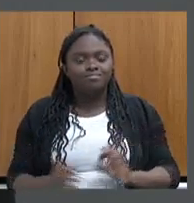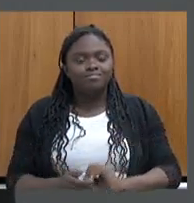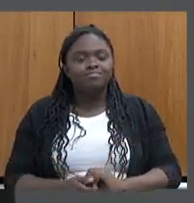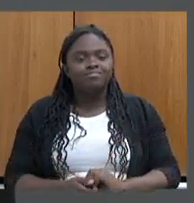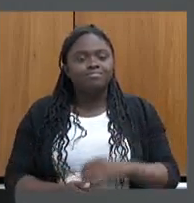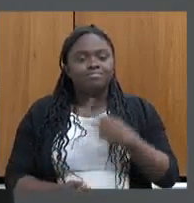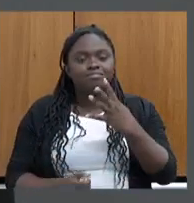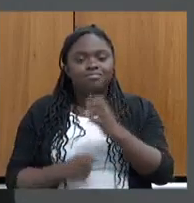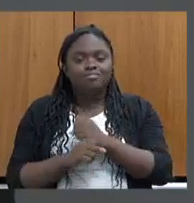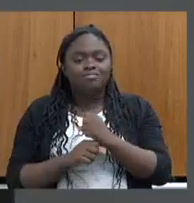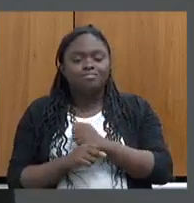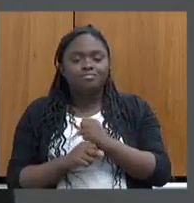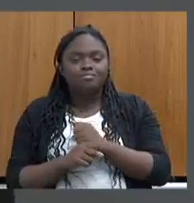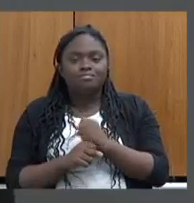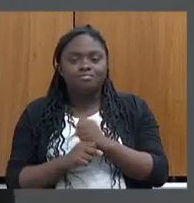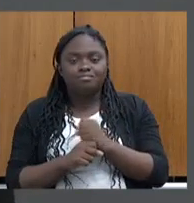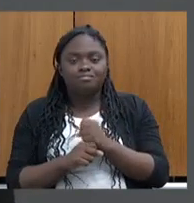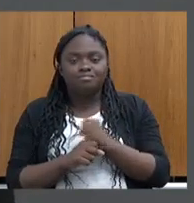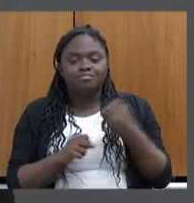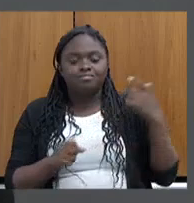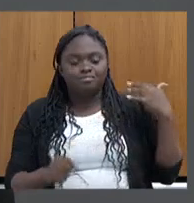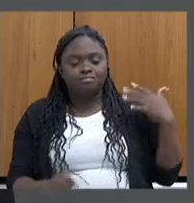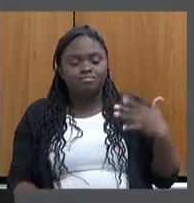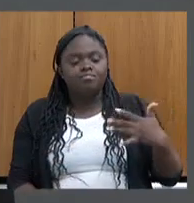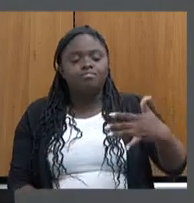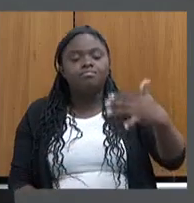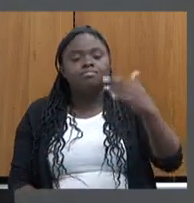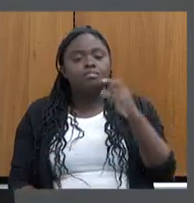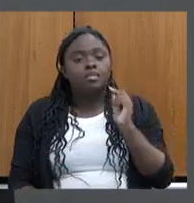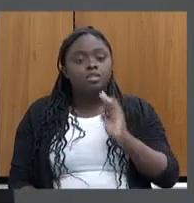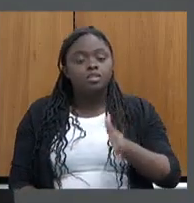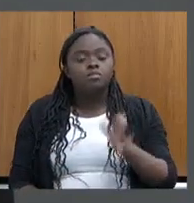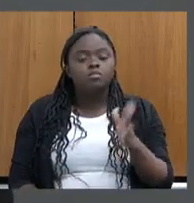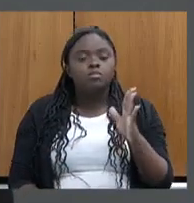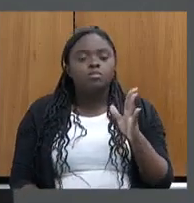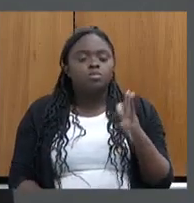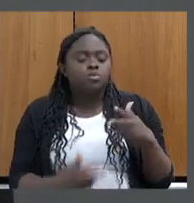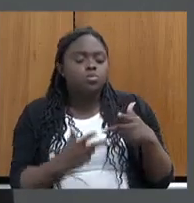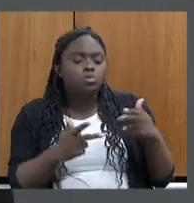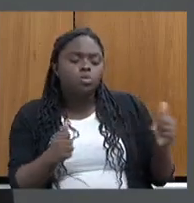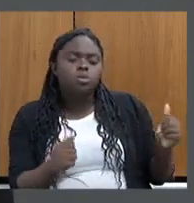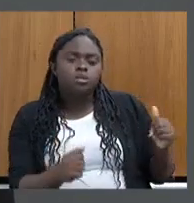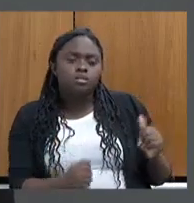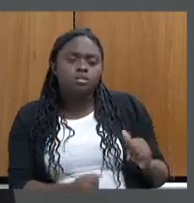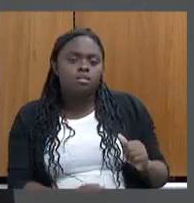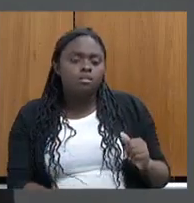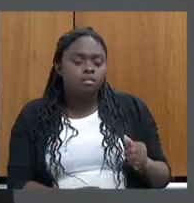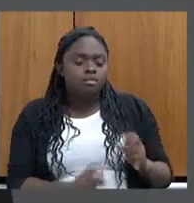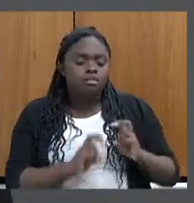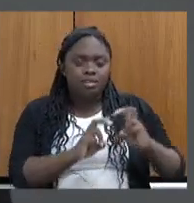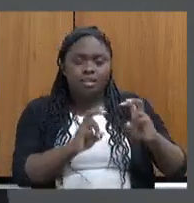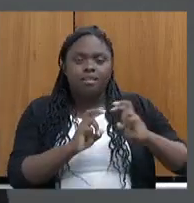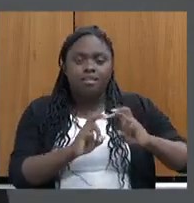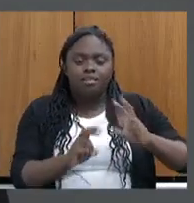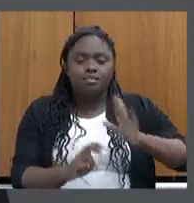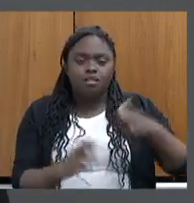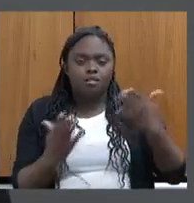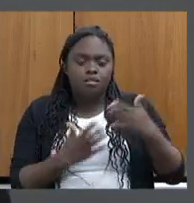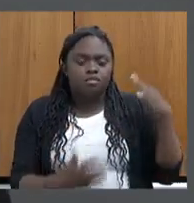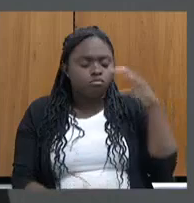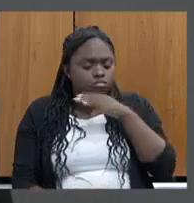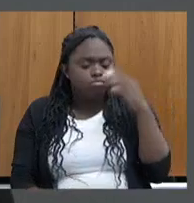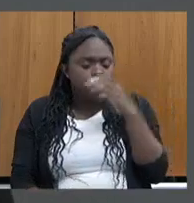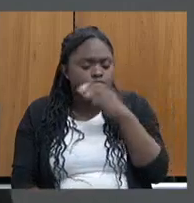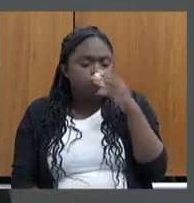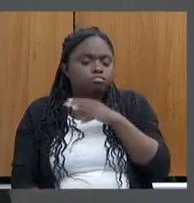próximos quatro anos vindouros, e que, já que colocamos os trem nos trilhos, acelerar, acelerar e acelerar é a palavra de